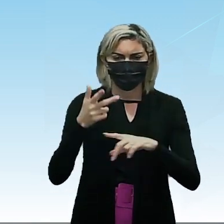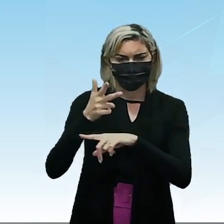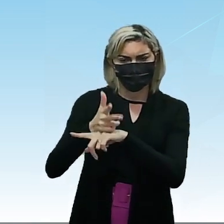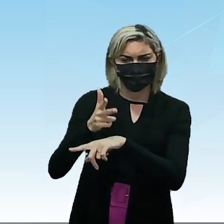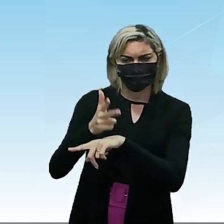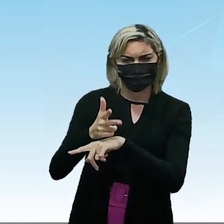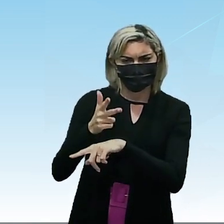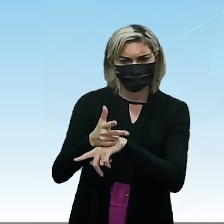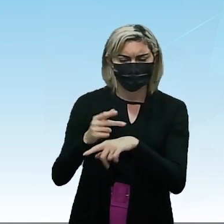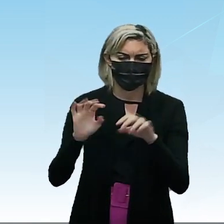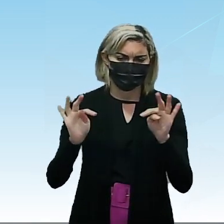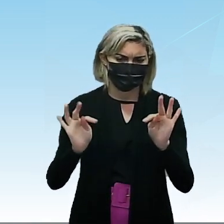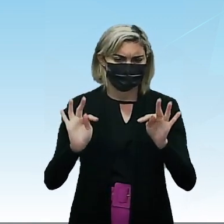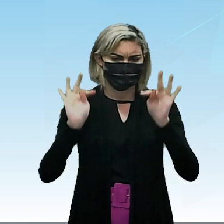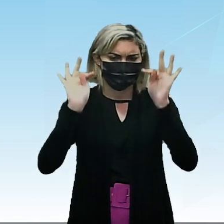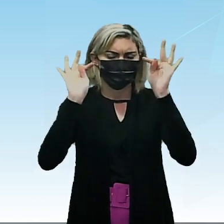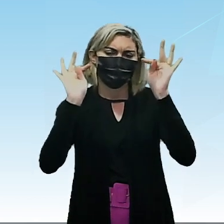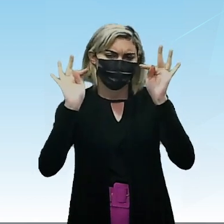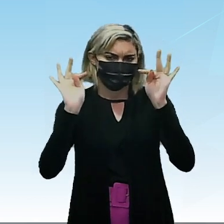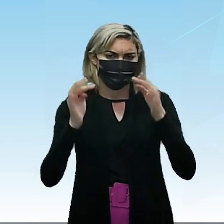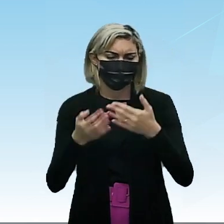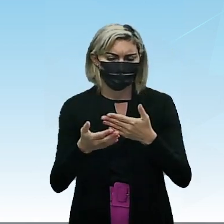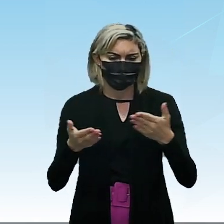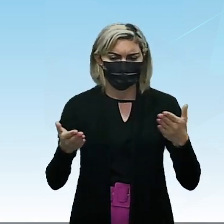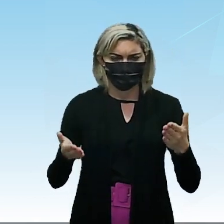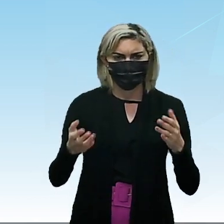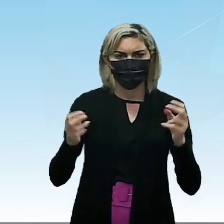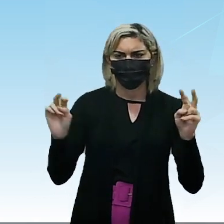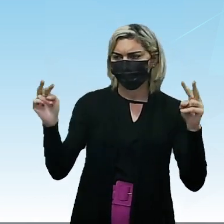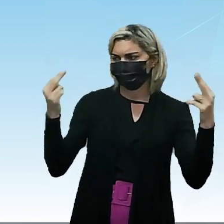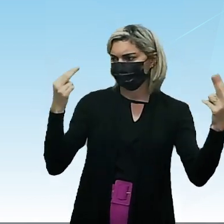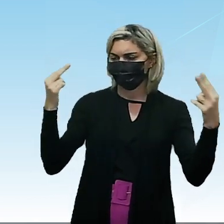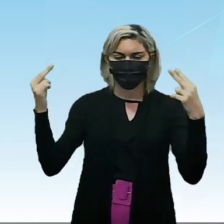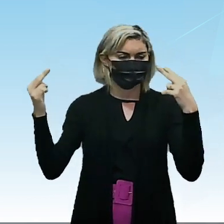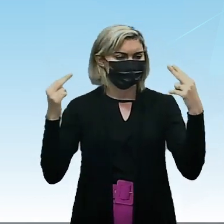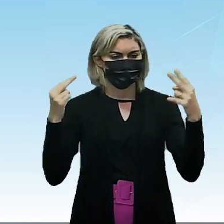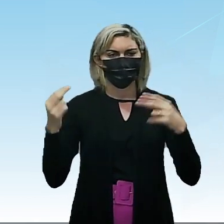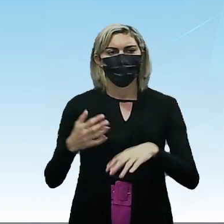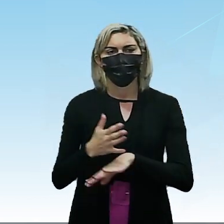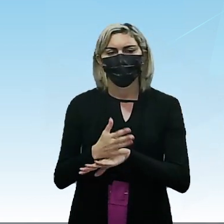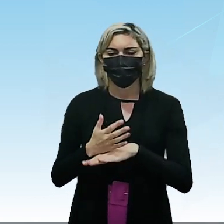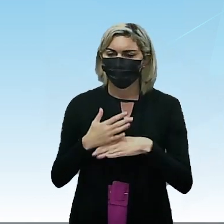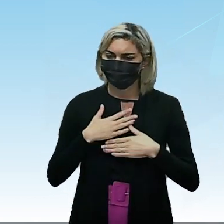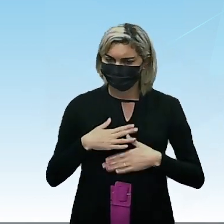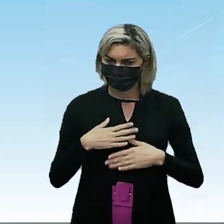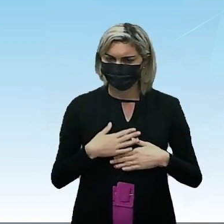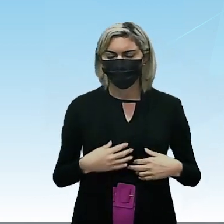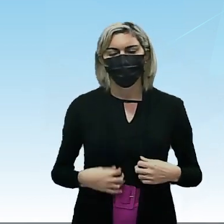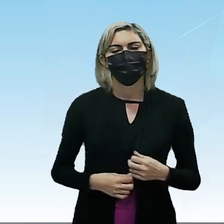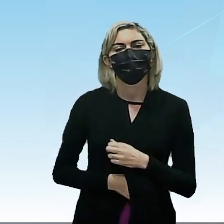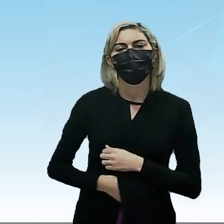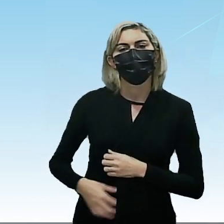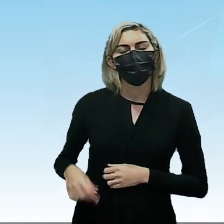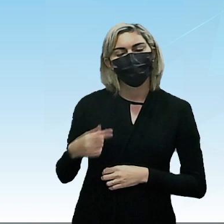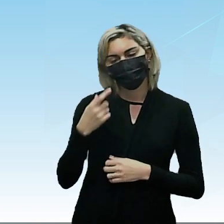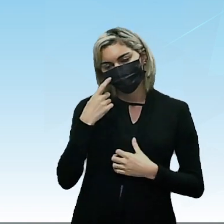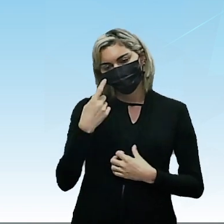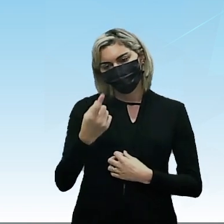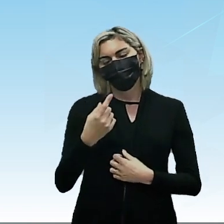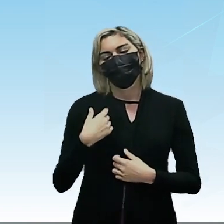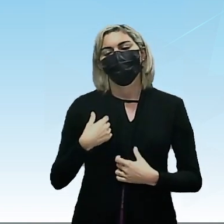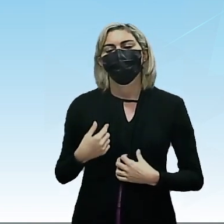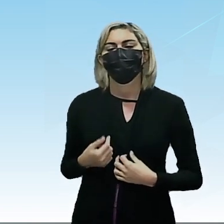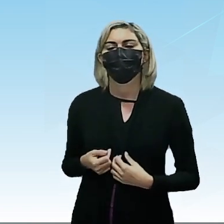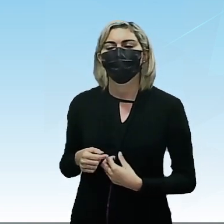Aqui é alta tecnologia, sabe? Então, eu fico assim, ó. Muitas câmeras, tá? Fica tranquilo aí, pessoal. Fica tranquilo. Olha,